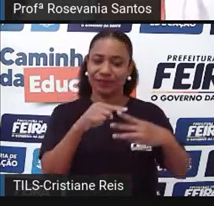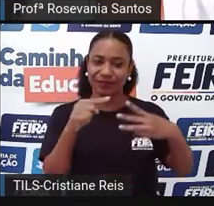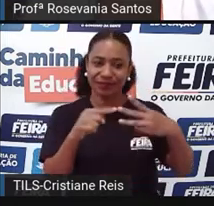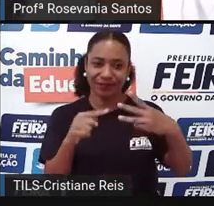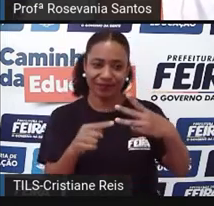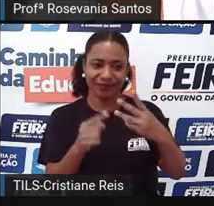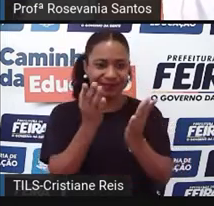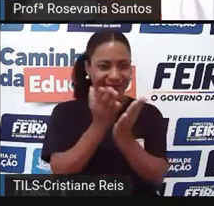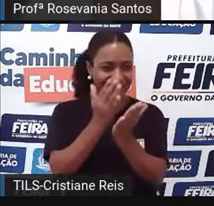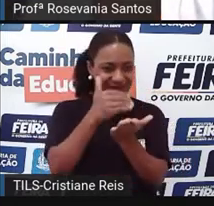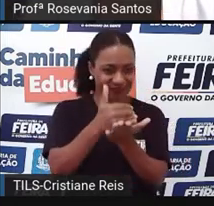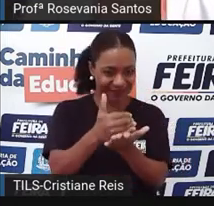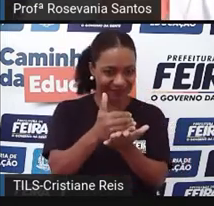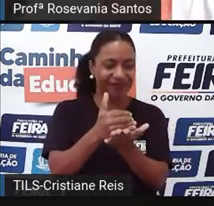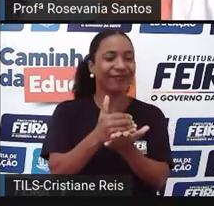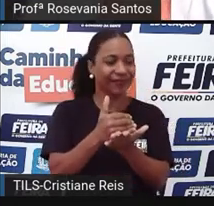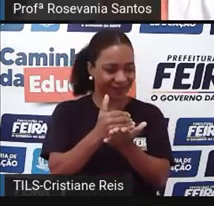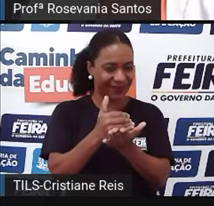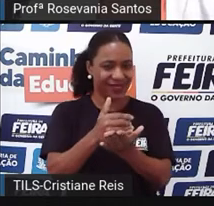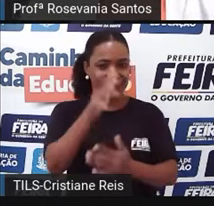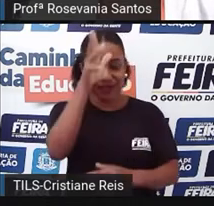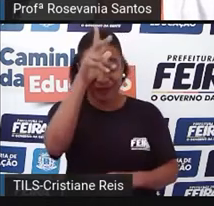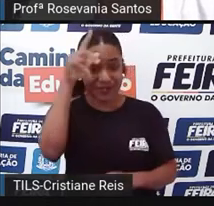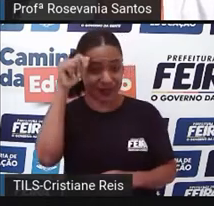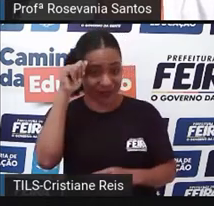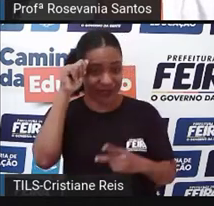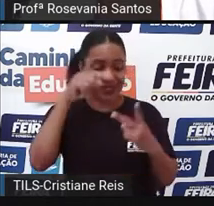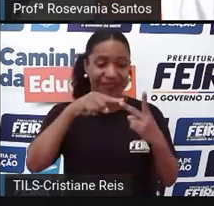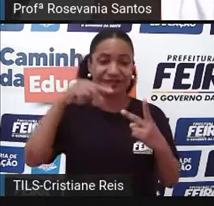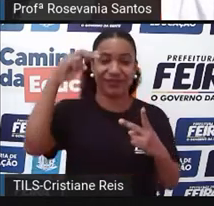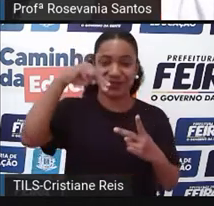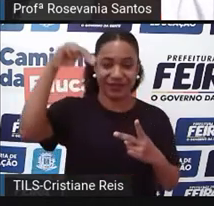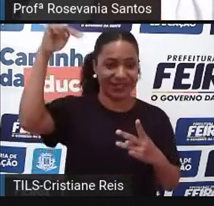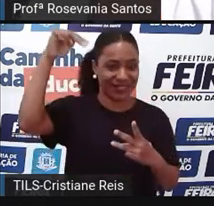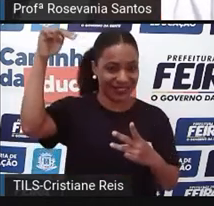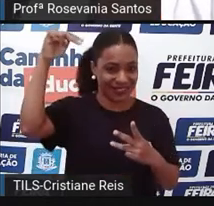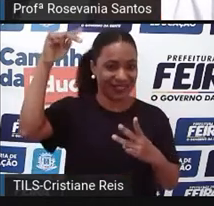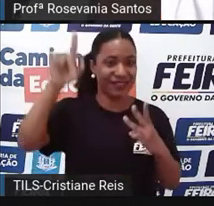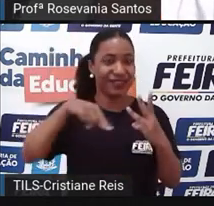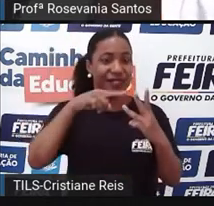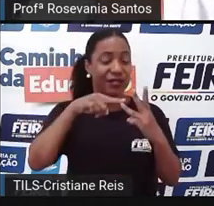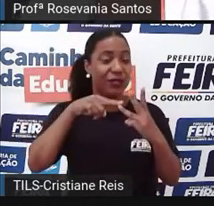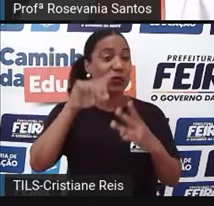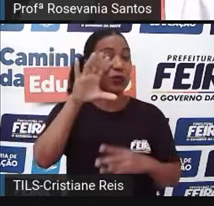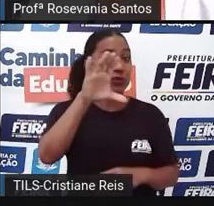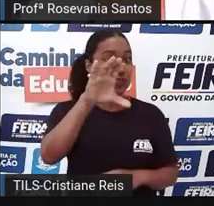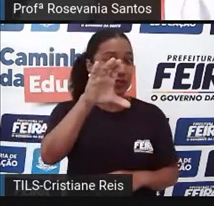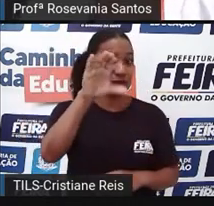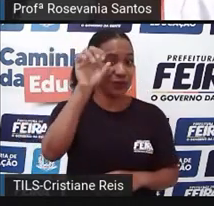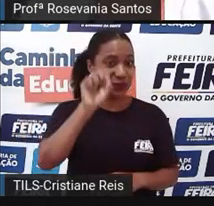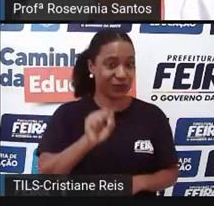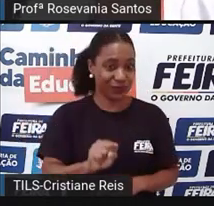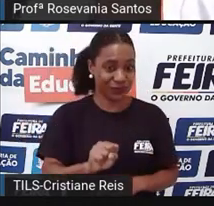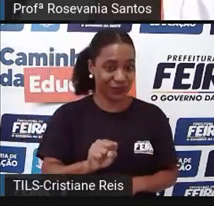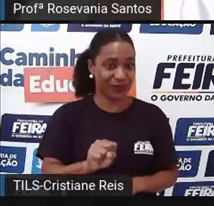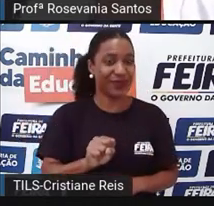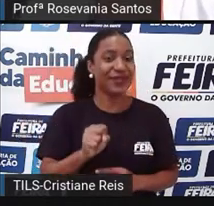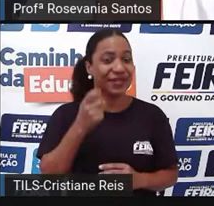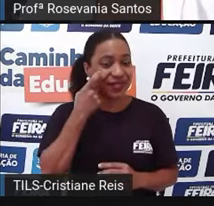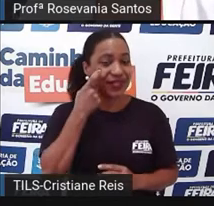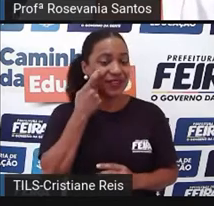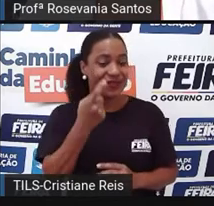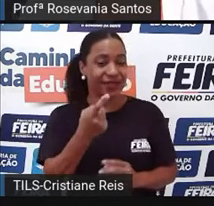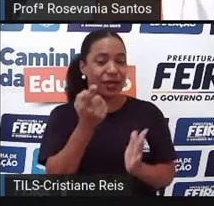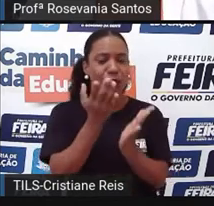aqui, né, a Amazônia, a gente tem o Nordeste, e aqui, no caso, seria o Centro-Sul. Então, nós vamos estudar essa